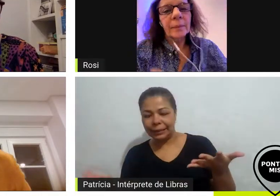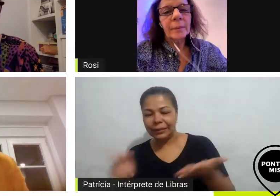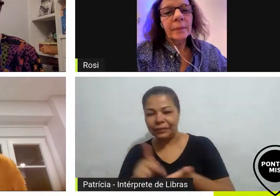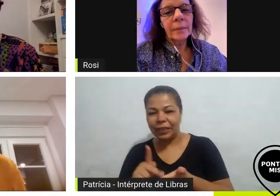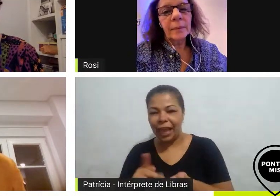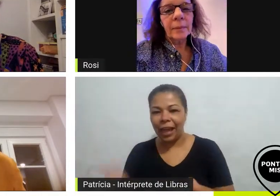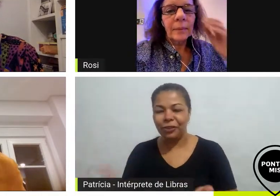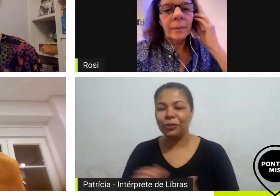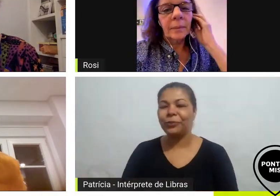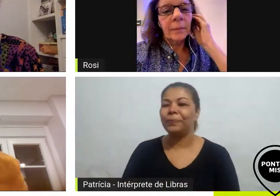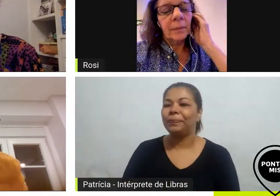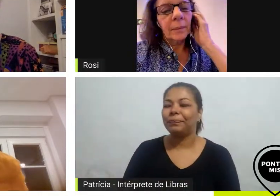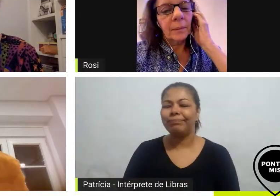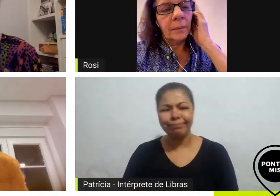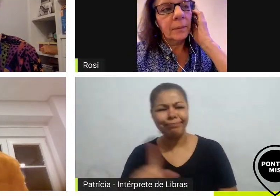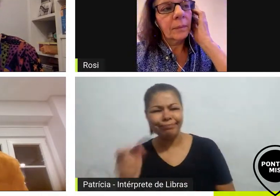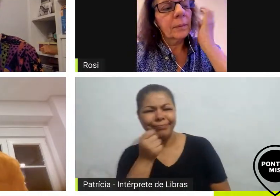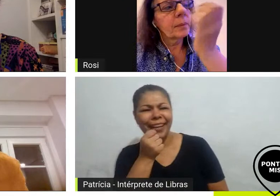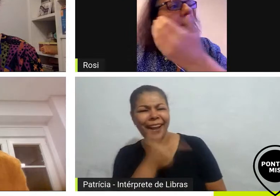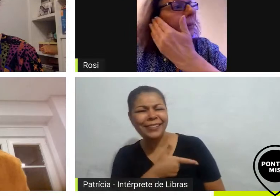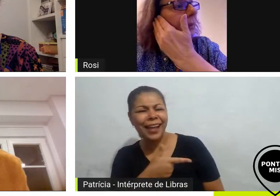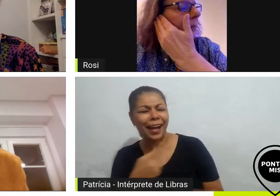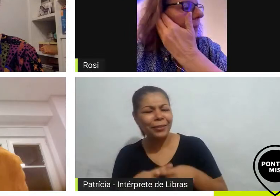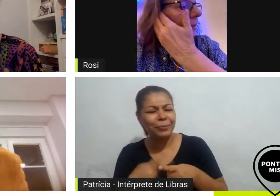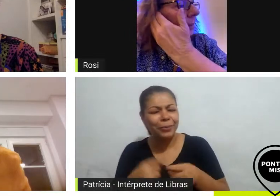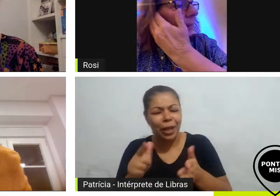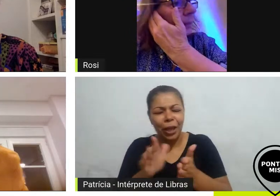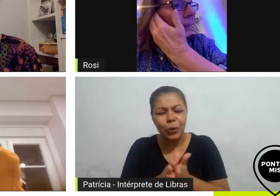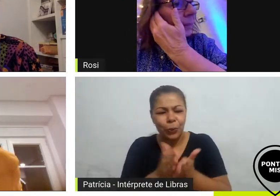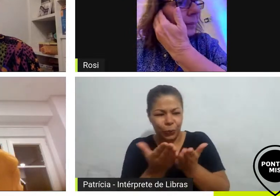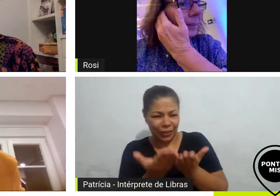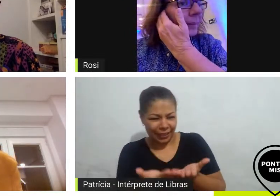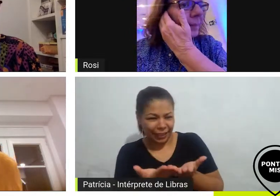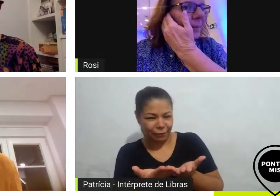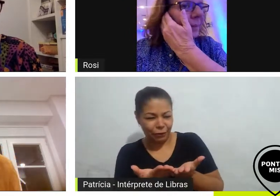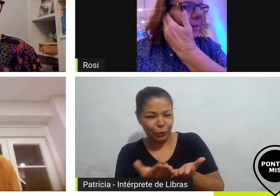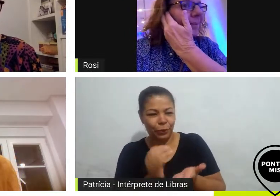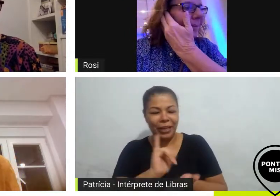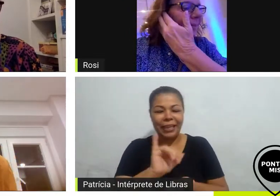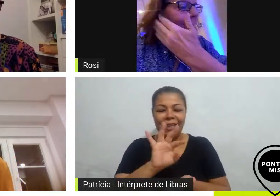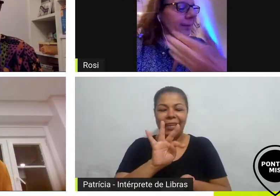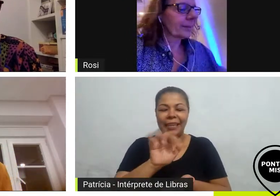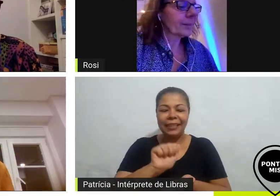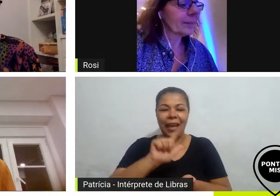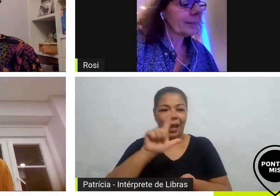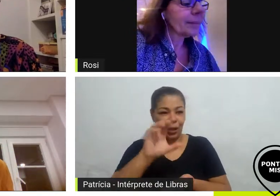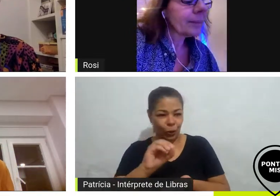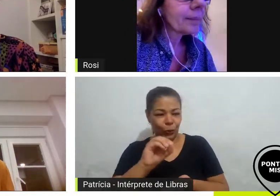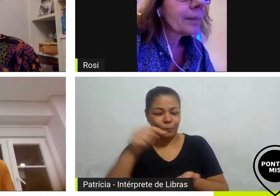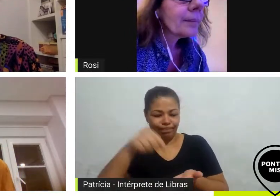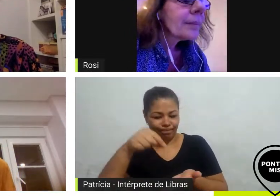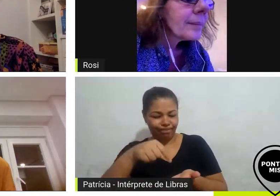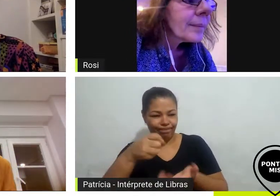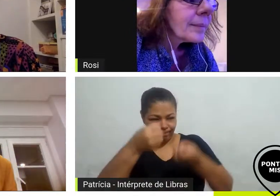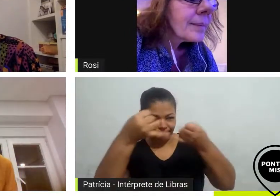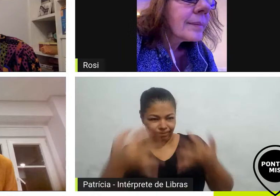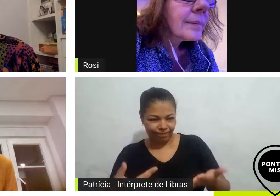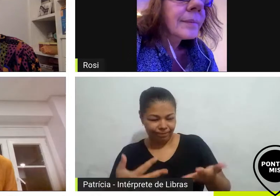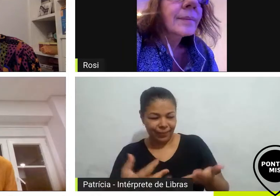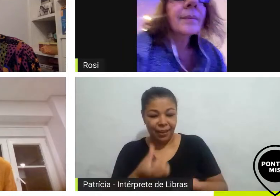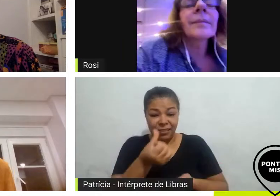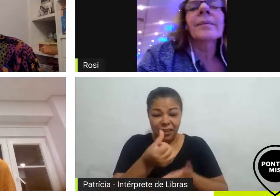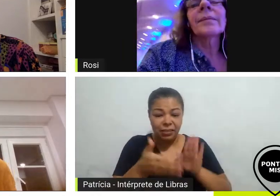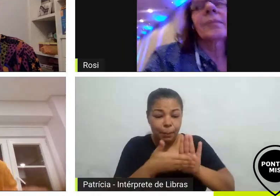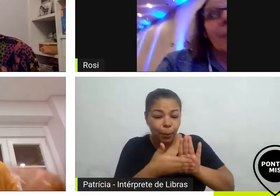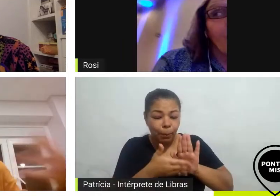é engraçado porque naquele livro do Ítalo Calvino que ele fala das seis propostas para o milênio uma das coisas que ele